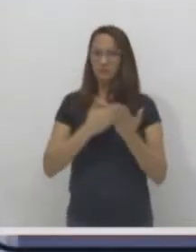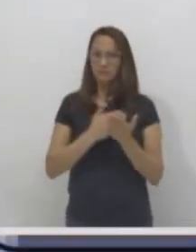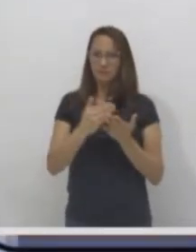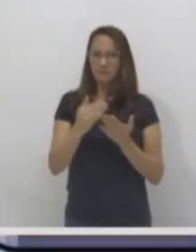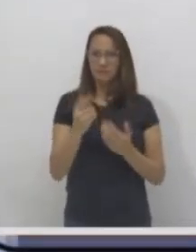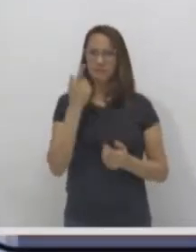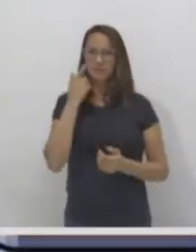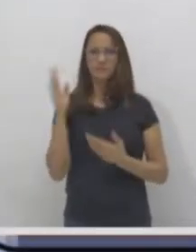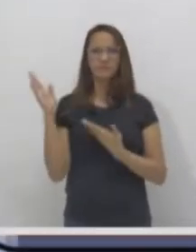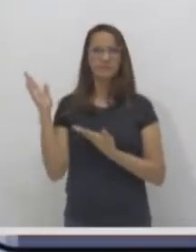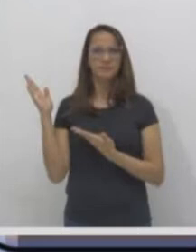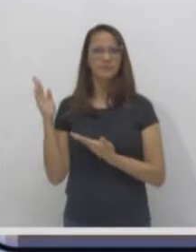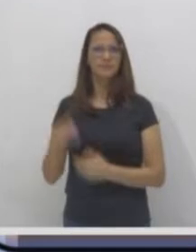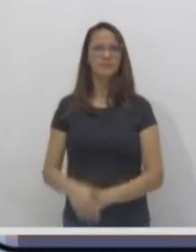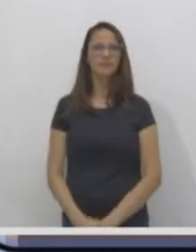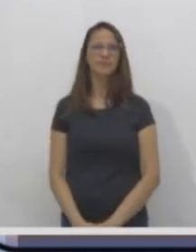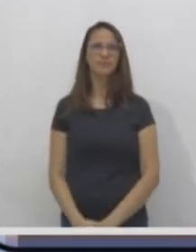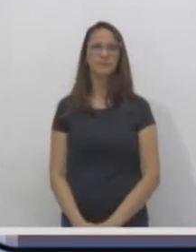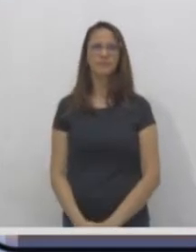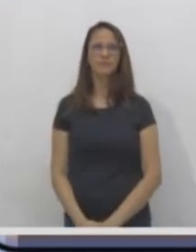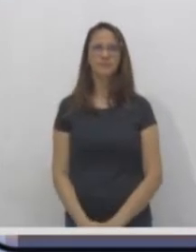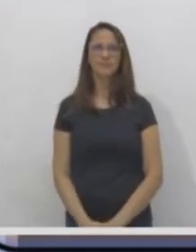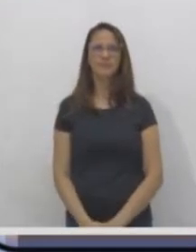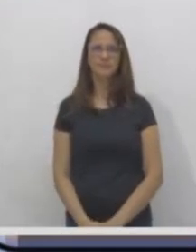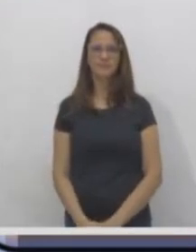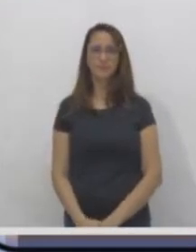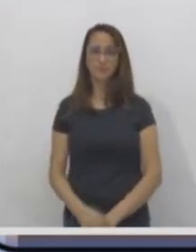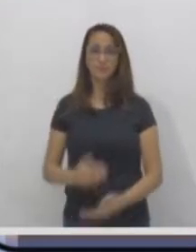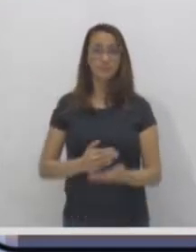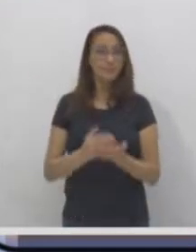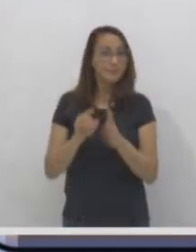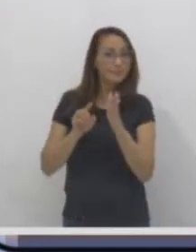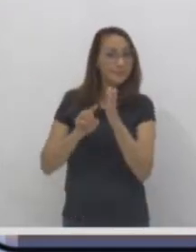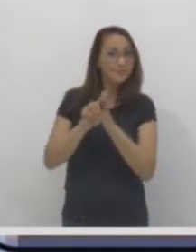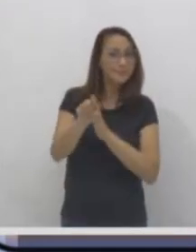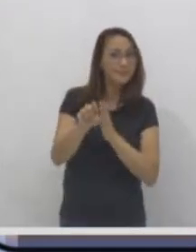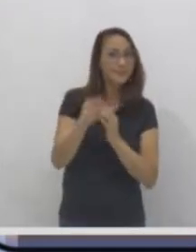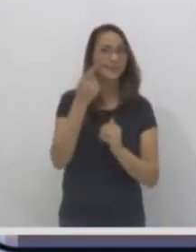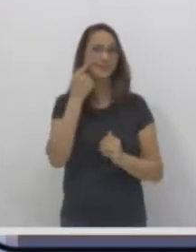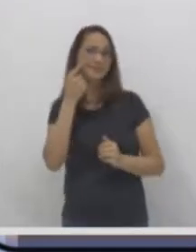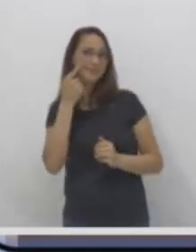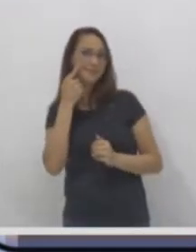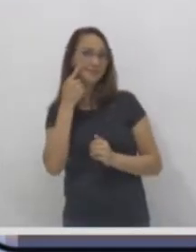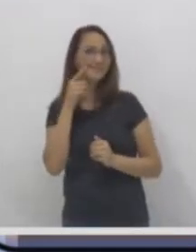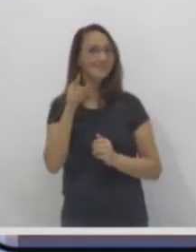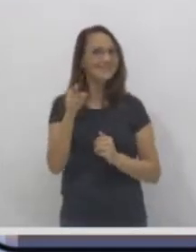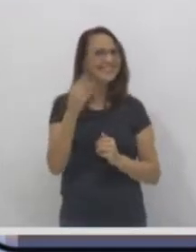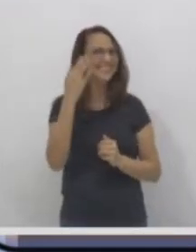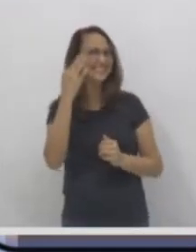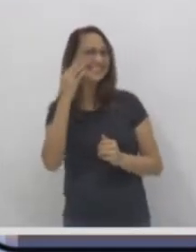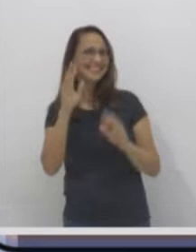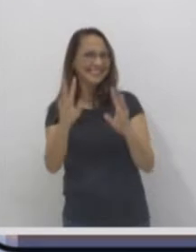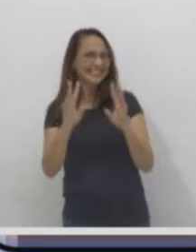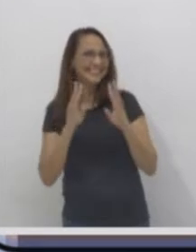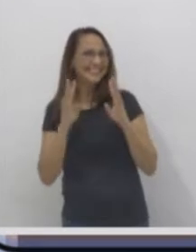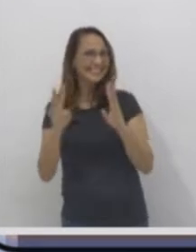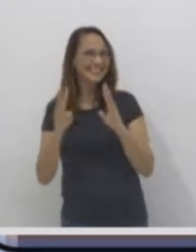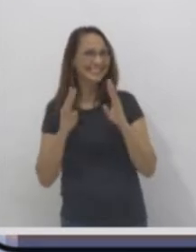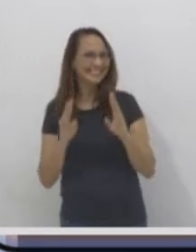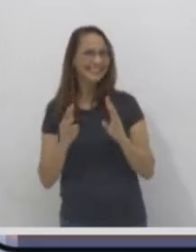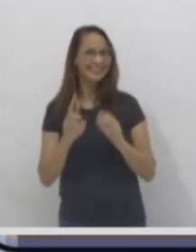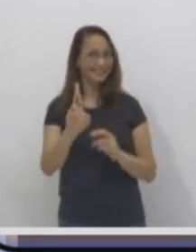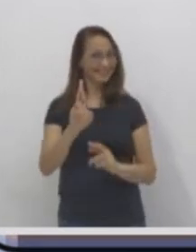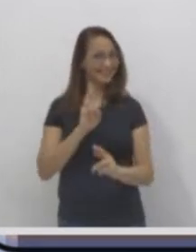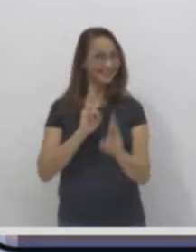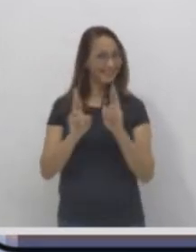Vamos lá. E aí eu vou começar a fazer as perguntas e vamos ver aqui quem são os alunos que estão antenados e ligados com a gente para poder responder